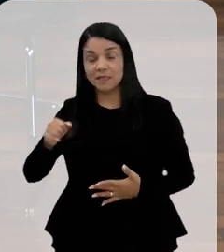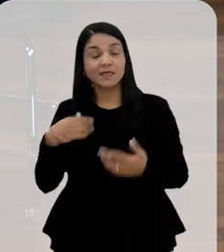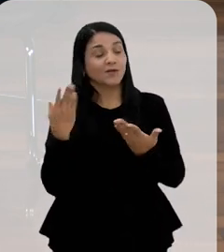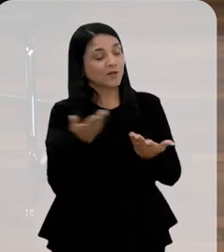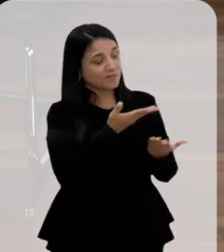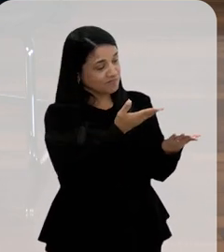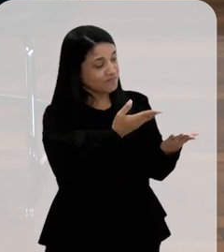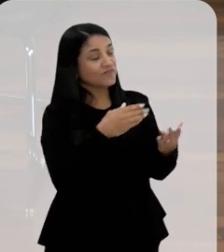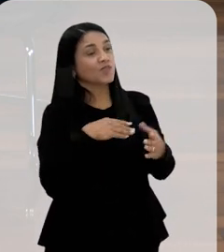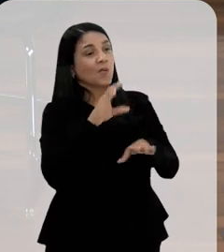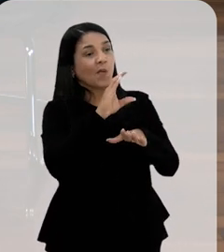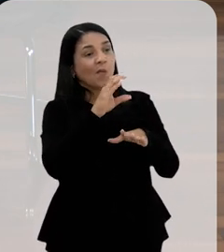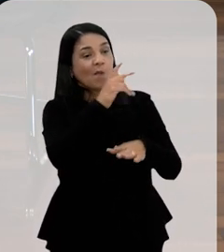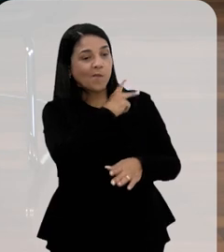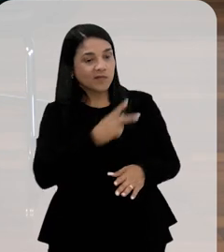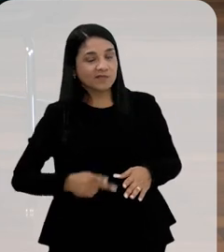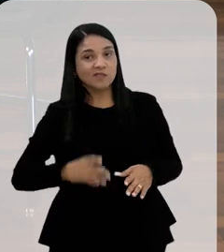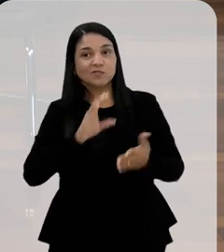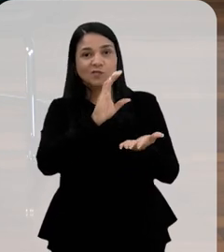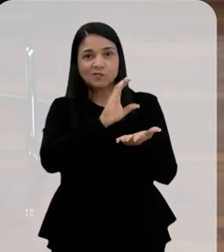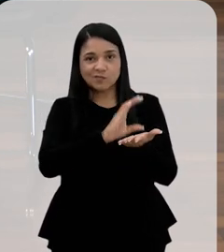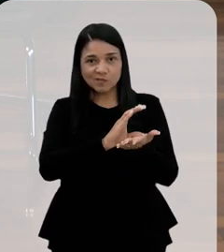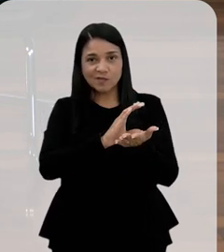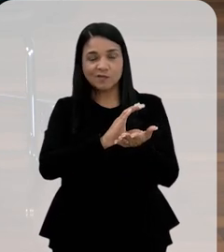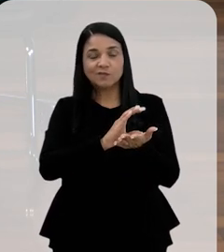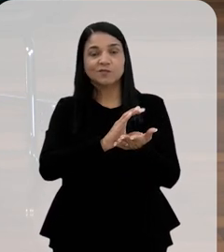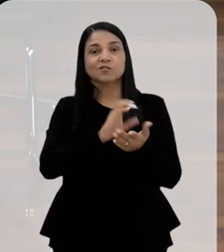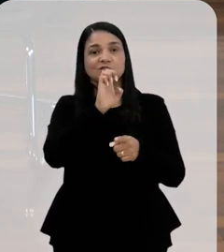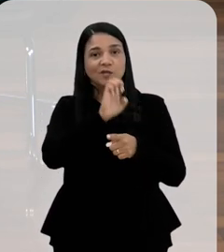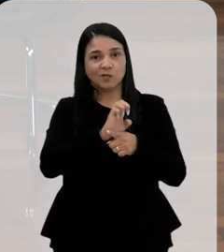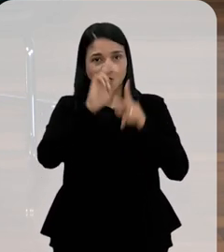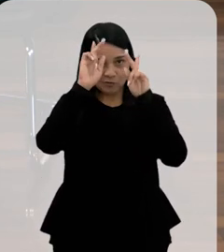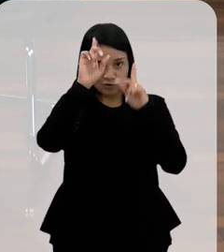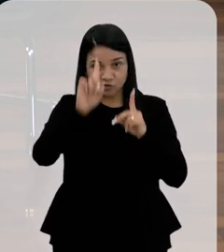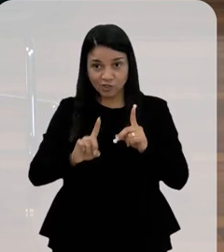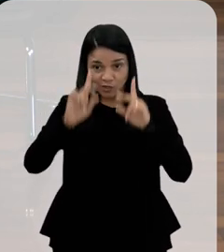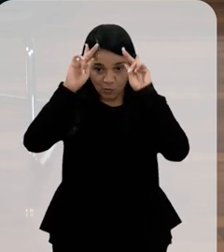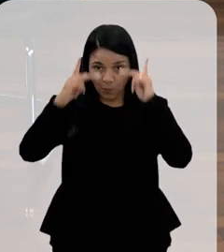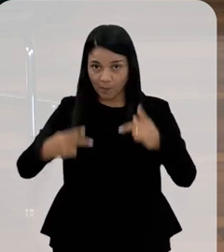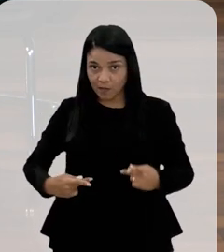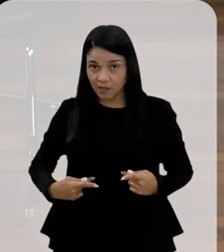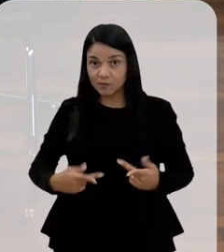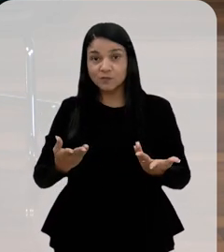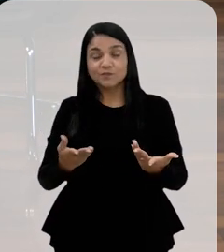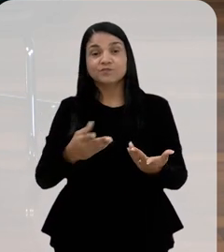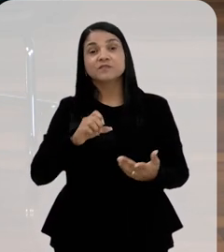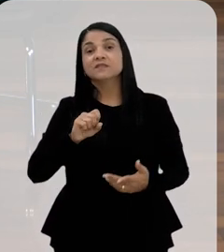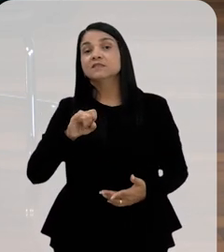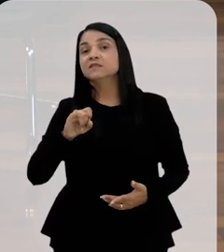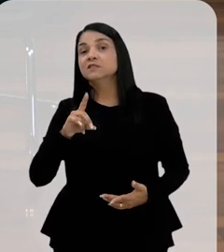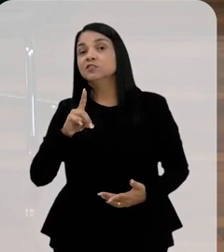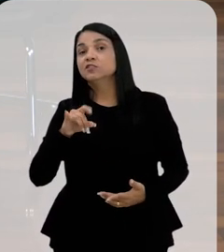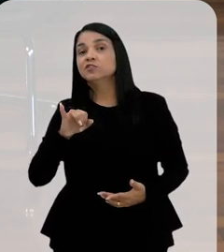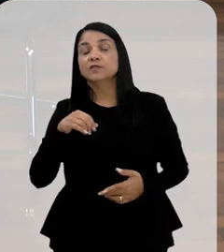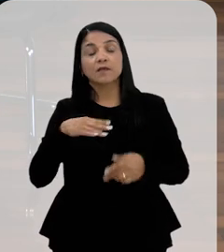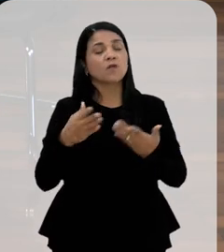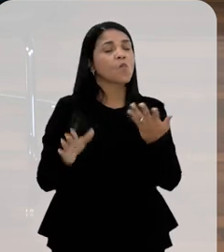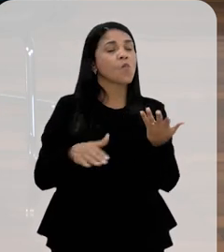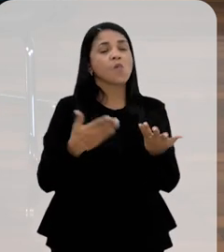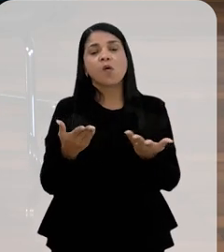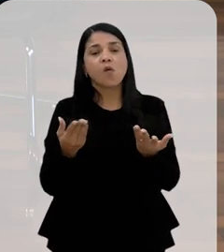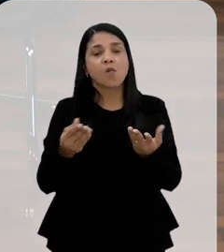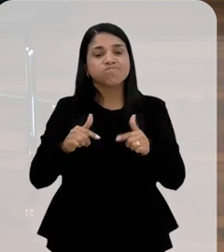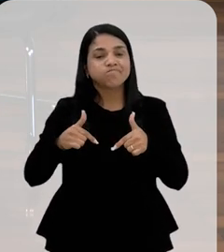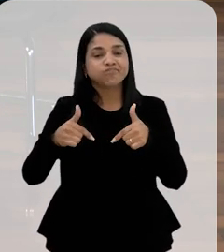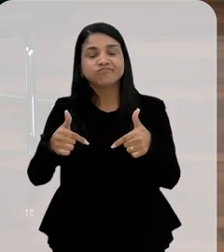passo a palavra agora ao nosso presidente do Conselho Estadual de Direitos Humanos, Sidney Telles, e aí os próximos passos em relação